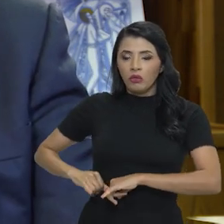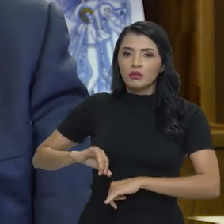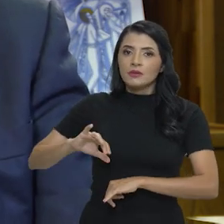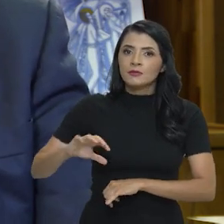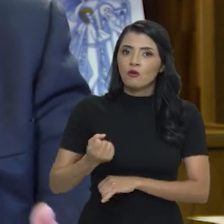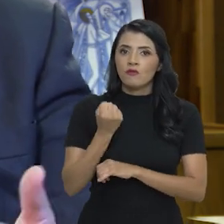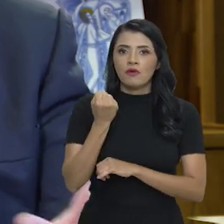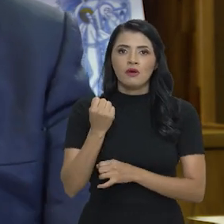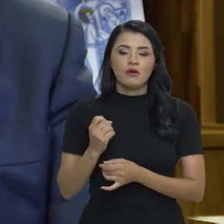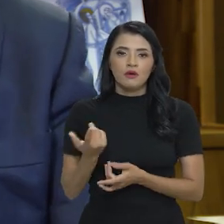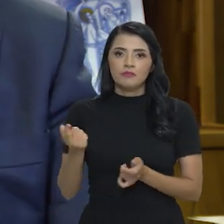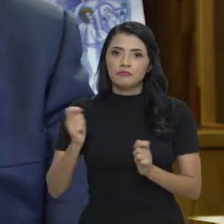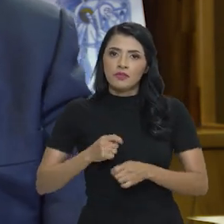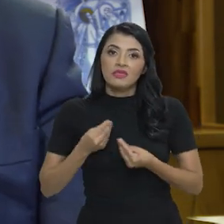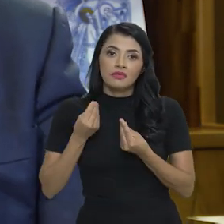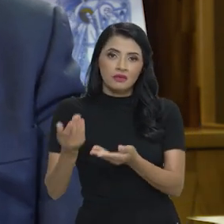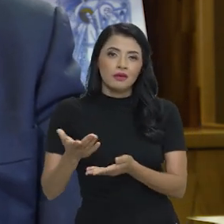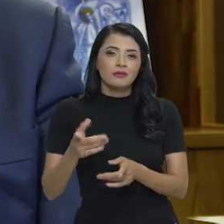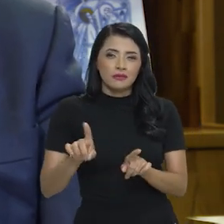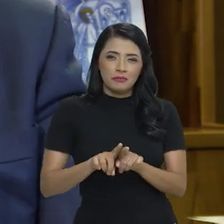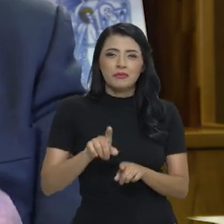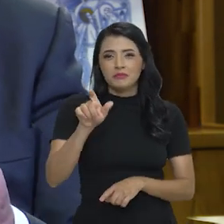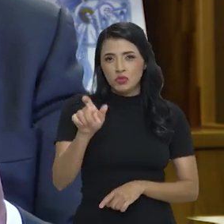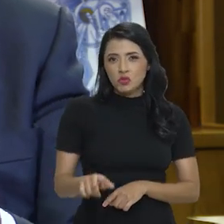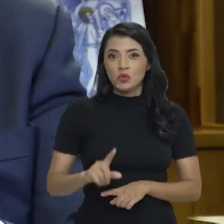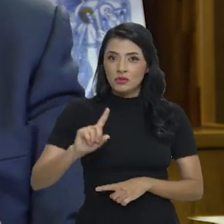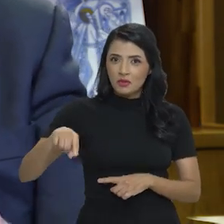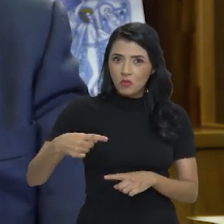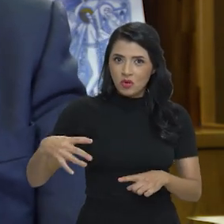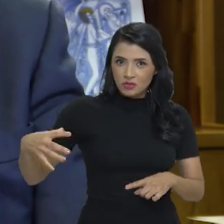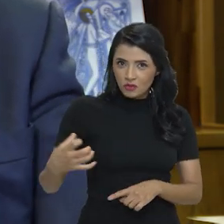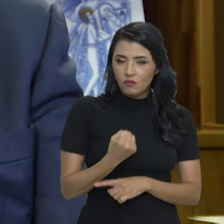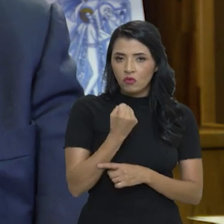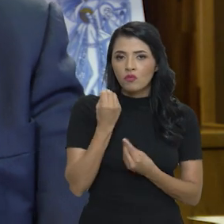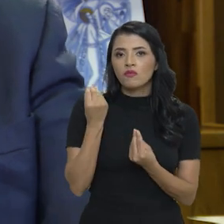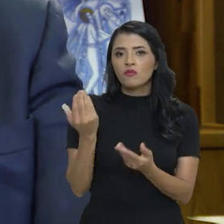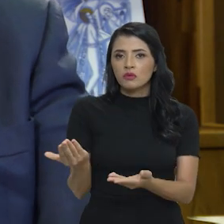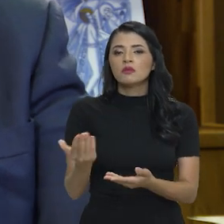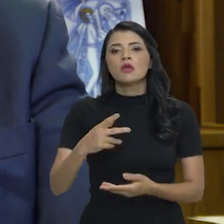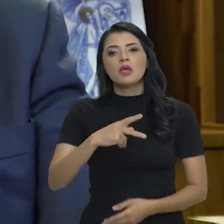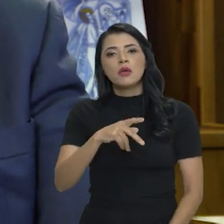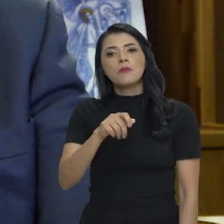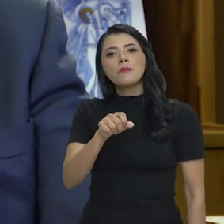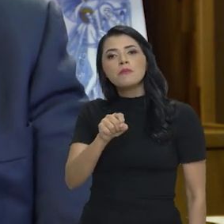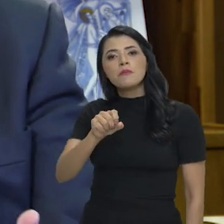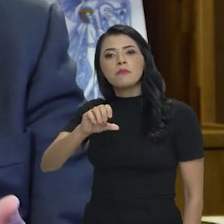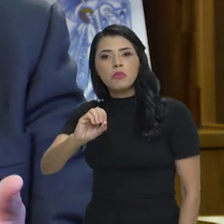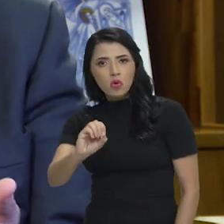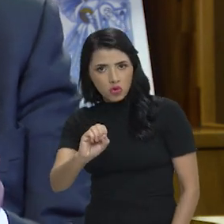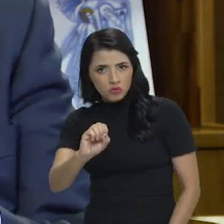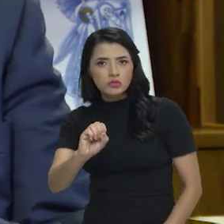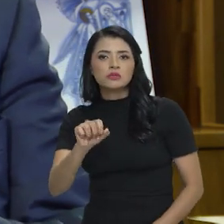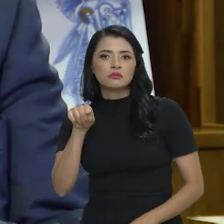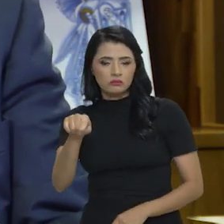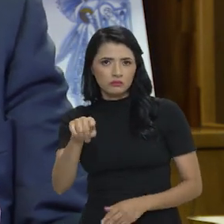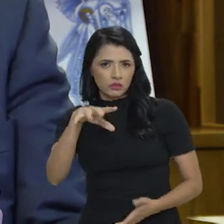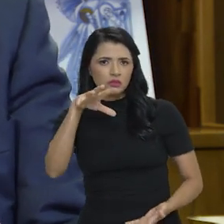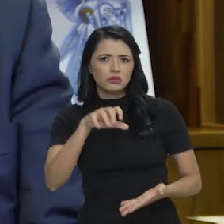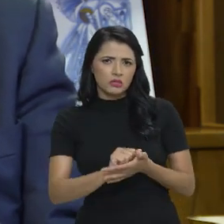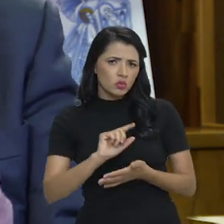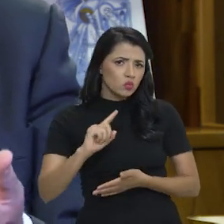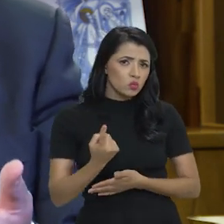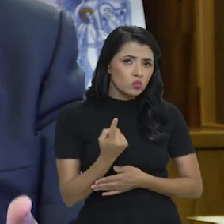condição e oferecer às pessoas o pós-resgate. O pós-resgate é, ele está no cadastro único,